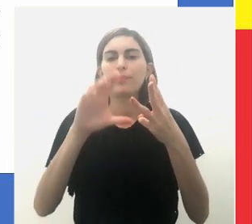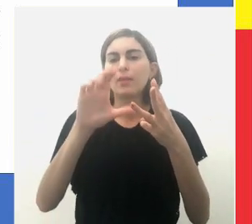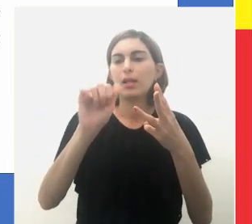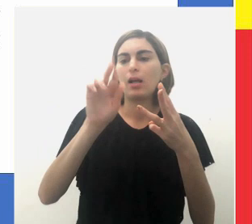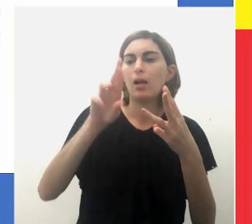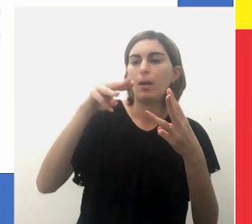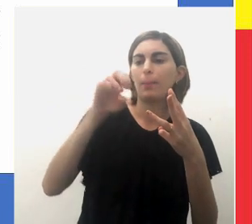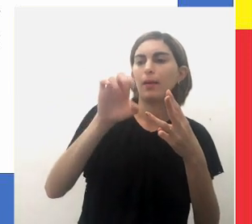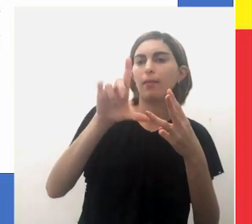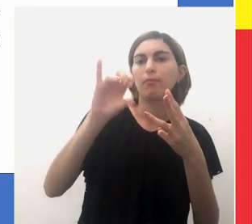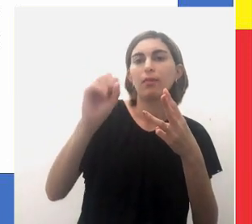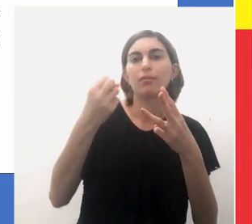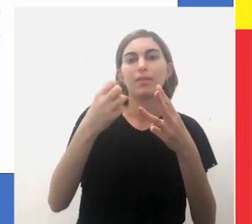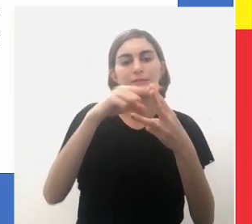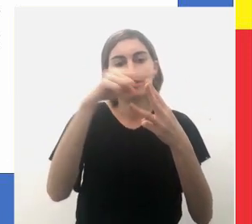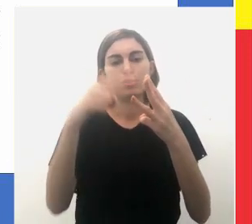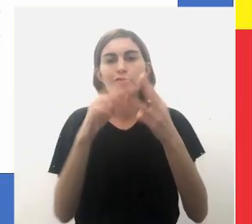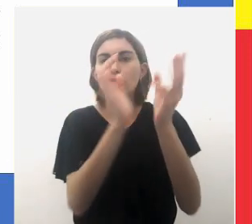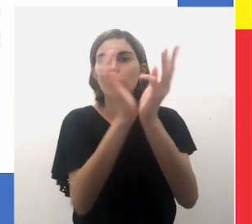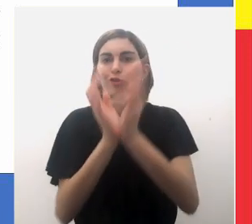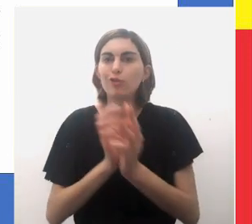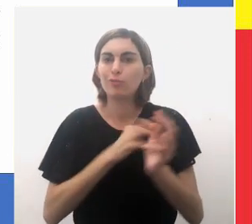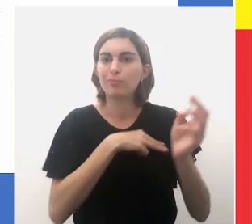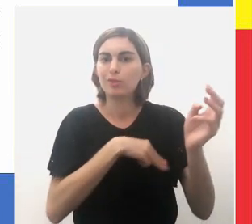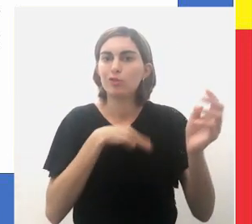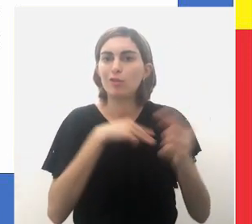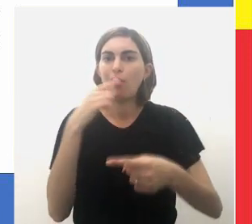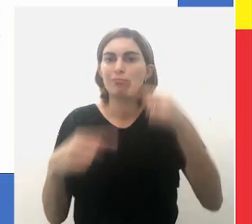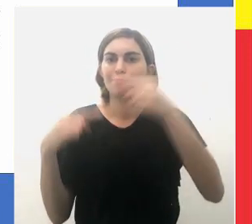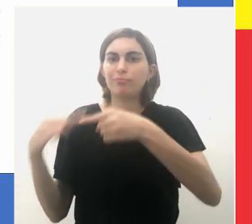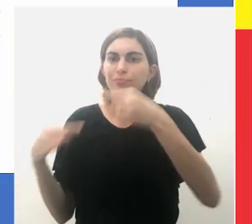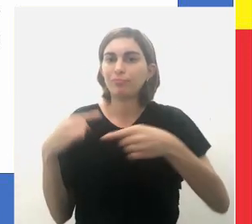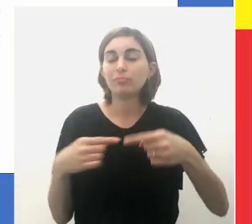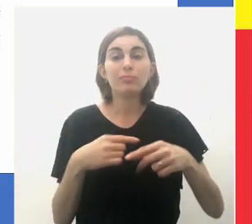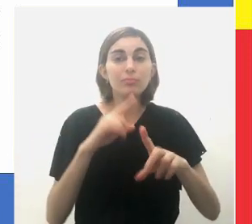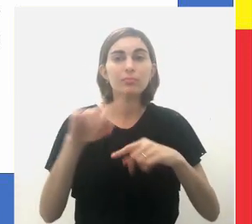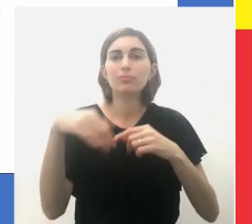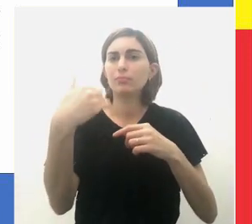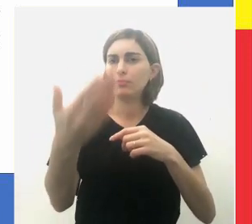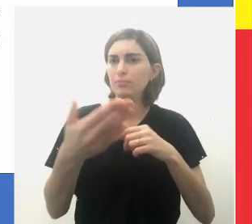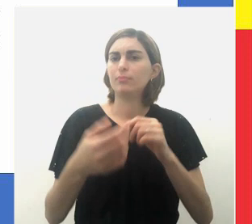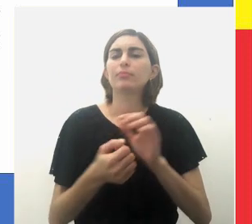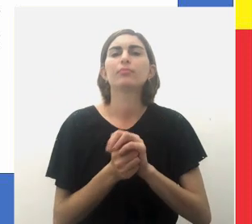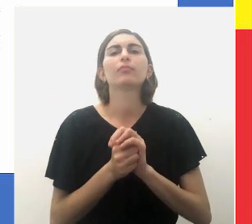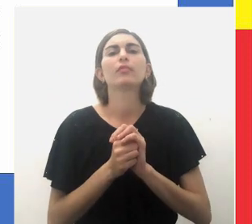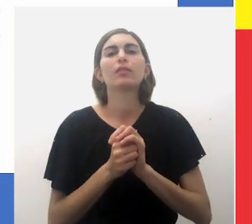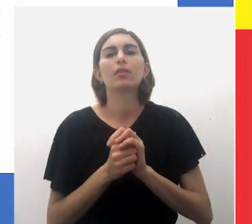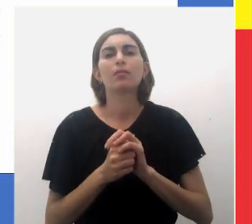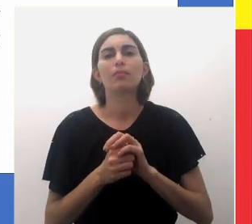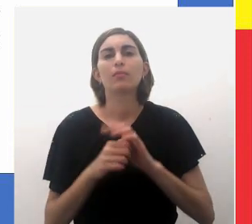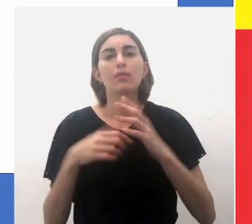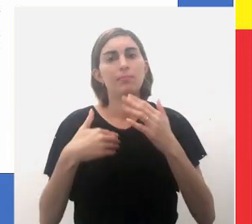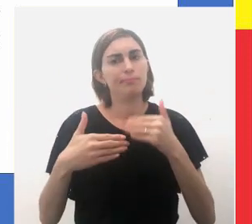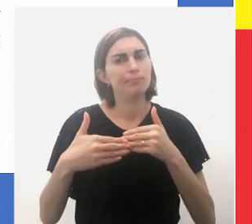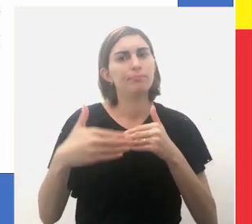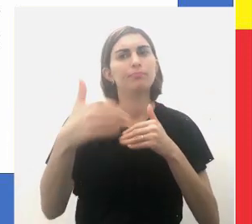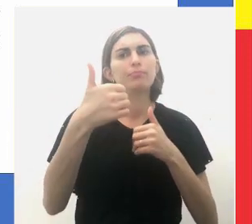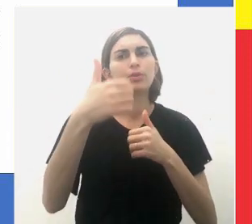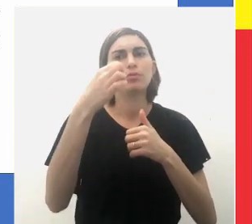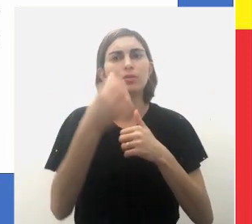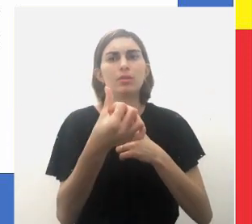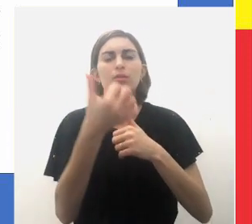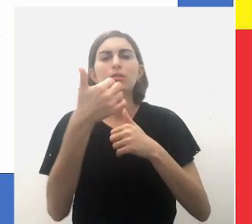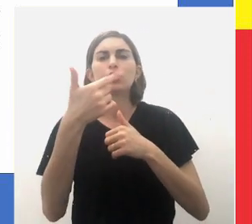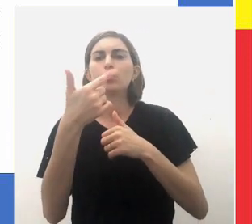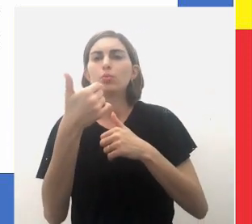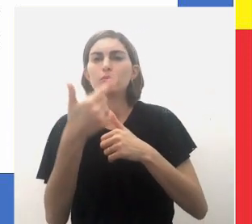entre moradores, o idone do latifúndio, pouco depois de serem instaladas as reduções. A partir